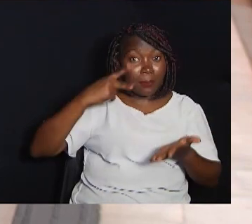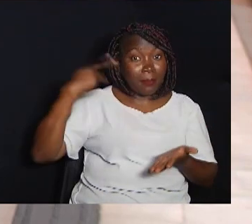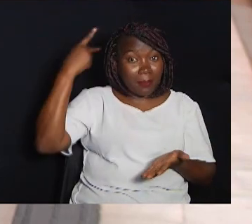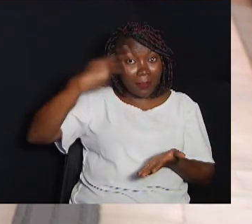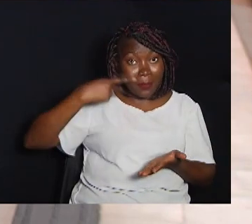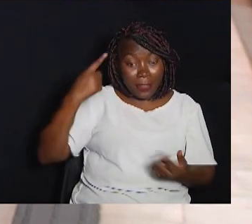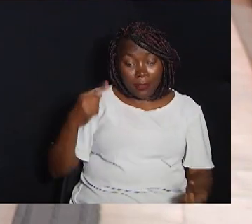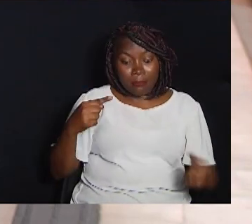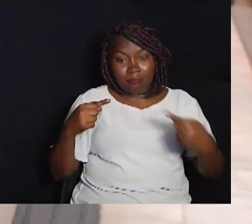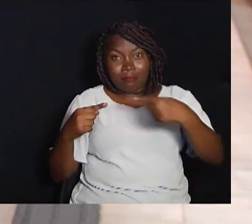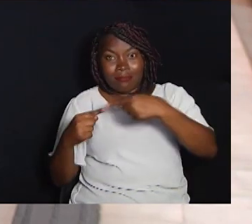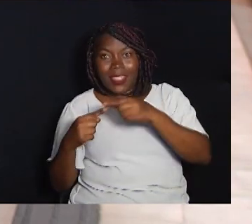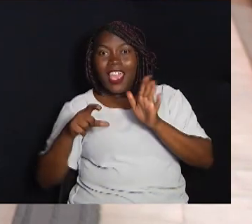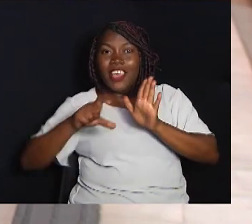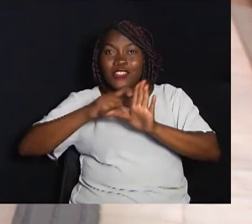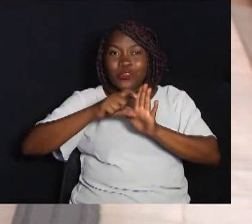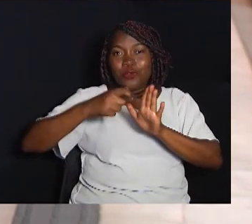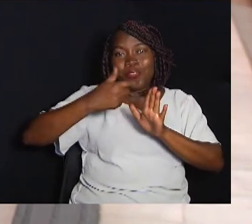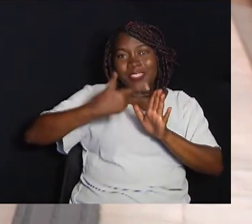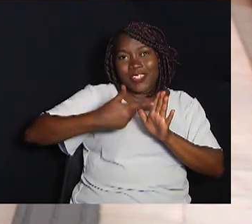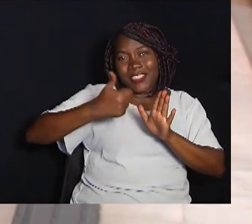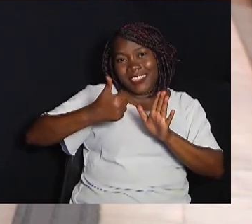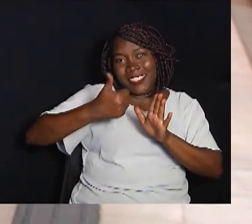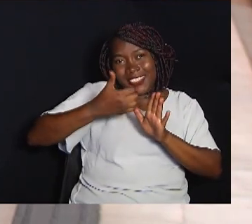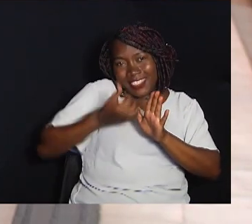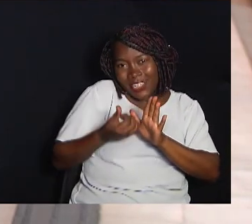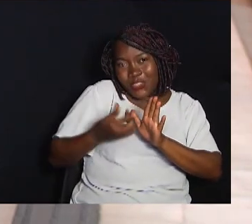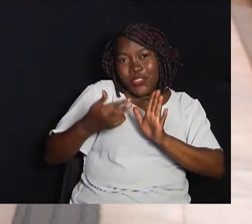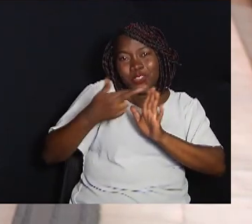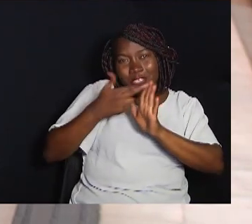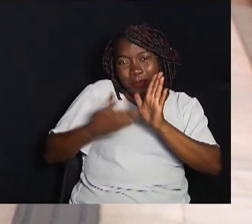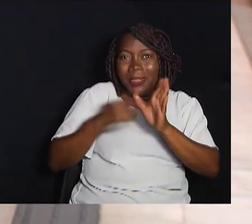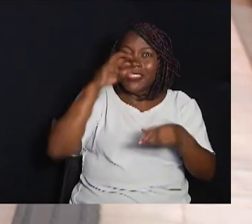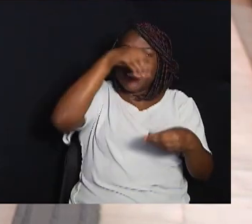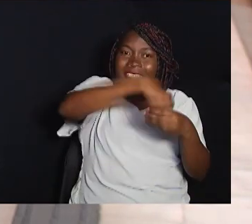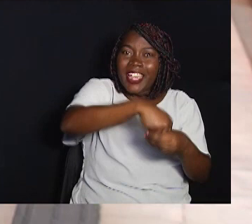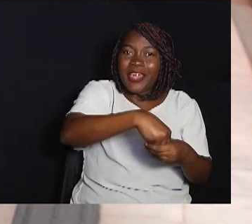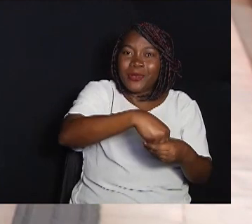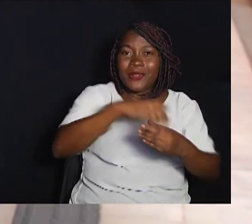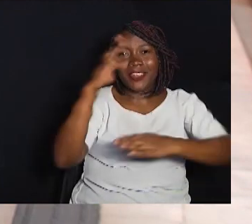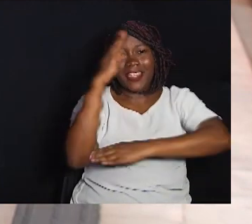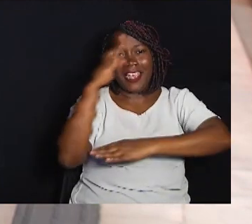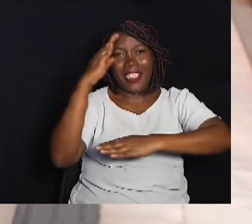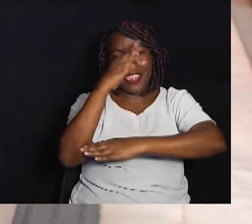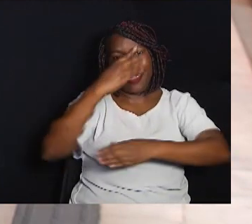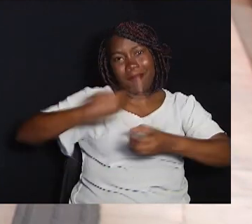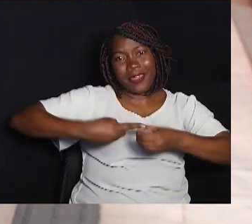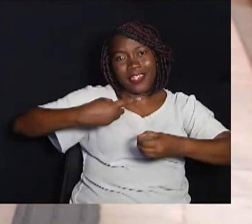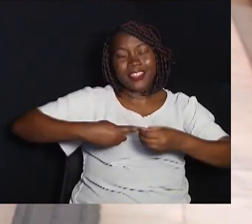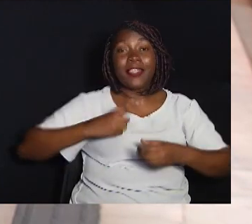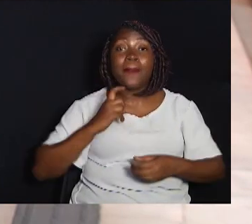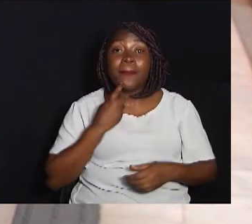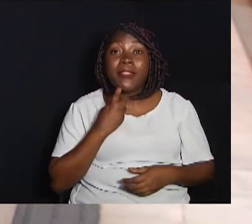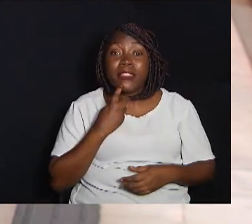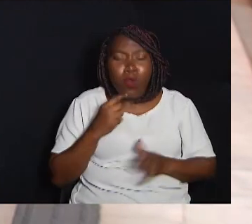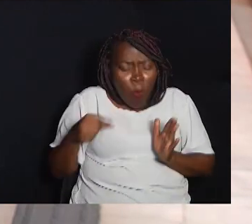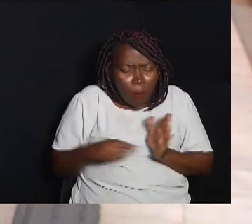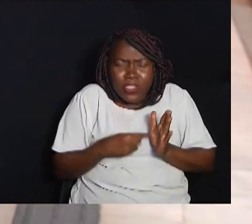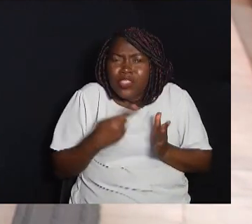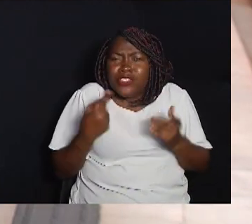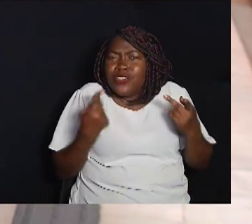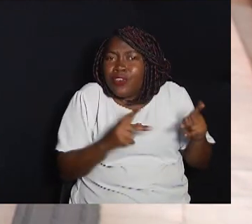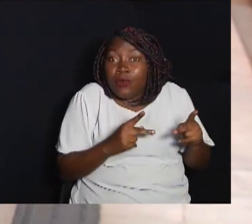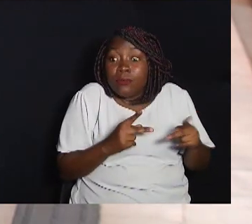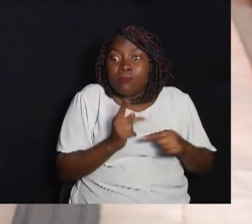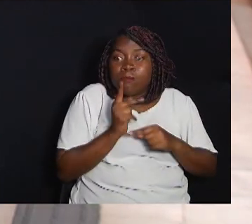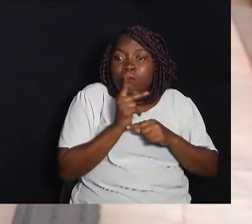216 do Regimento Interno da Câmara Municipal de Campinas Sua finalidade é coletar informações junto